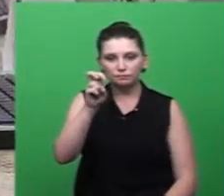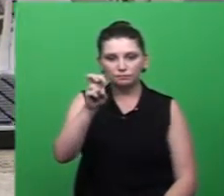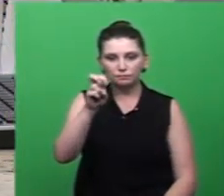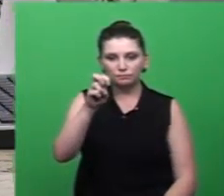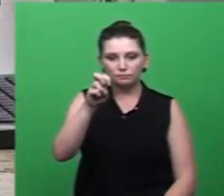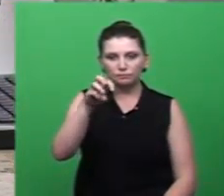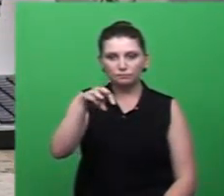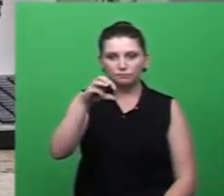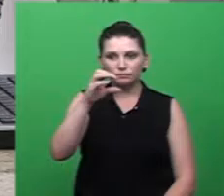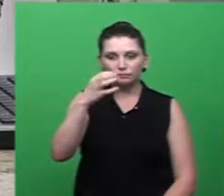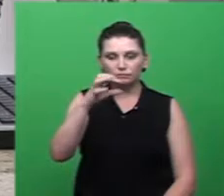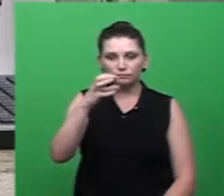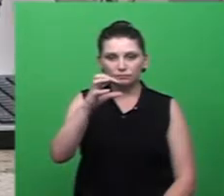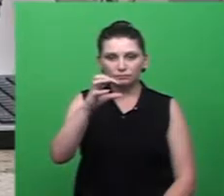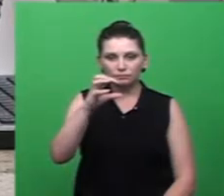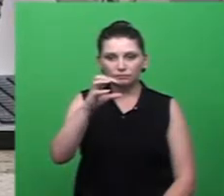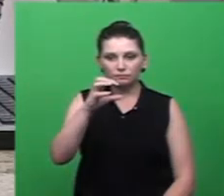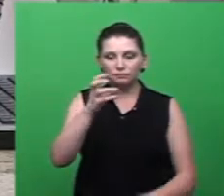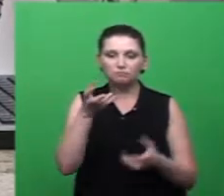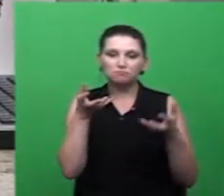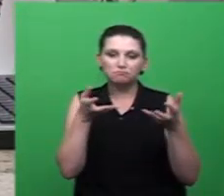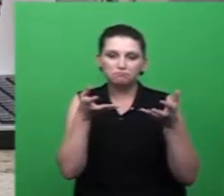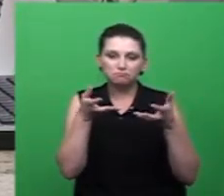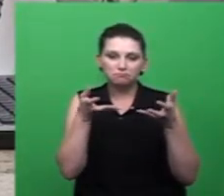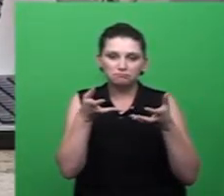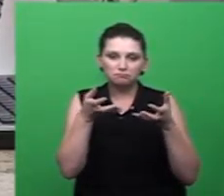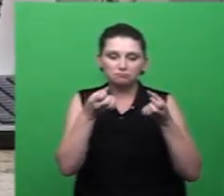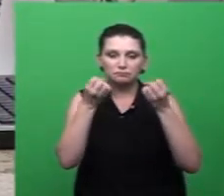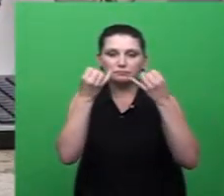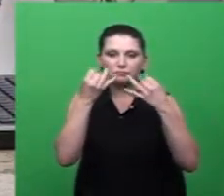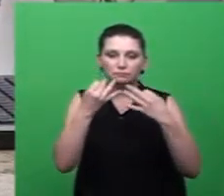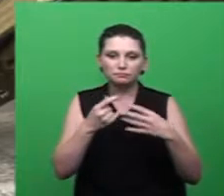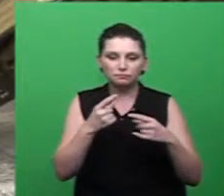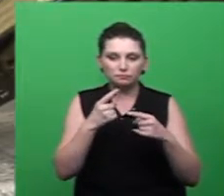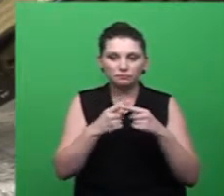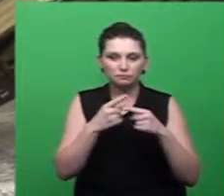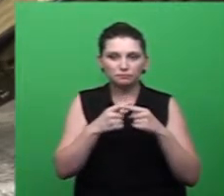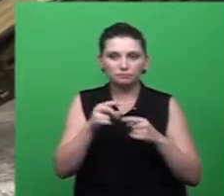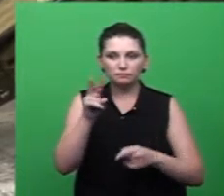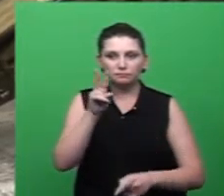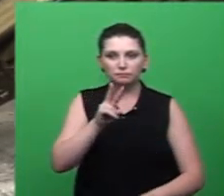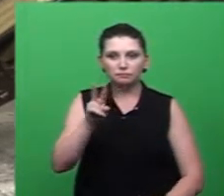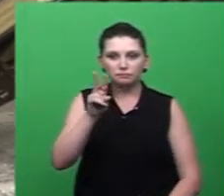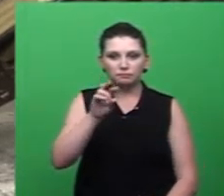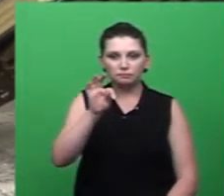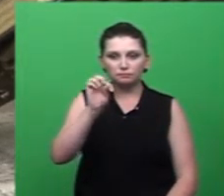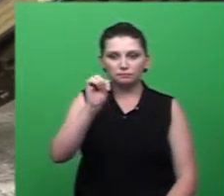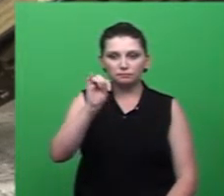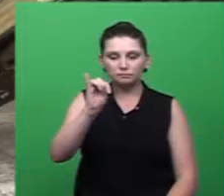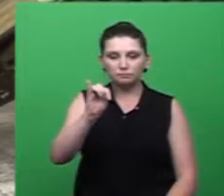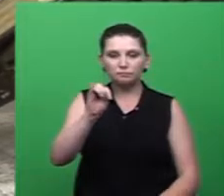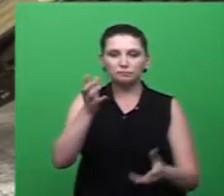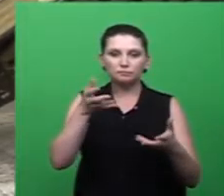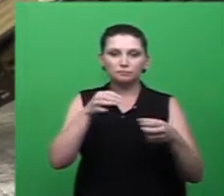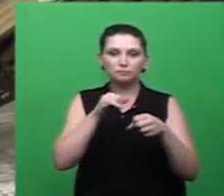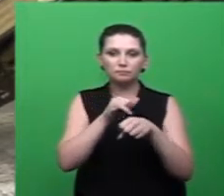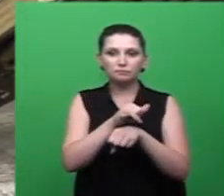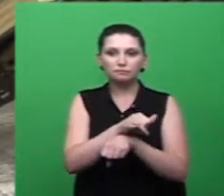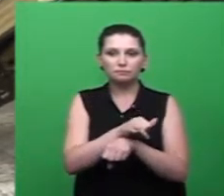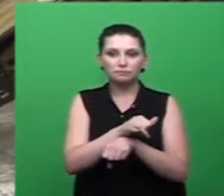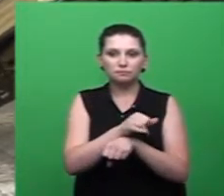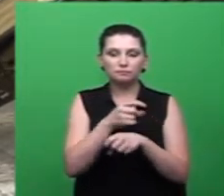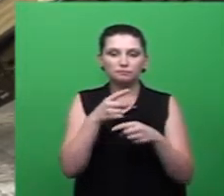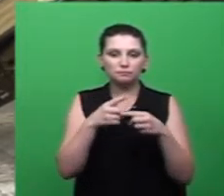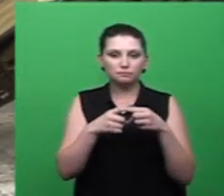Cumprimentando cordialmente, venho por meio desta justificar a ausência da vereadora Tati Teixeira na sessão de hoje,